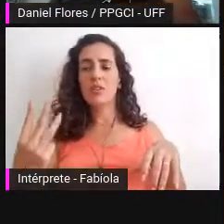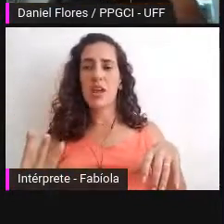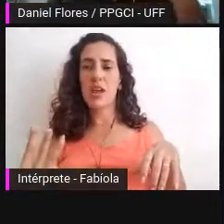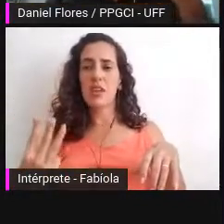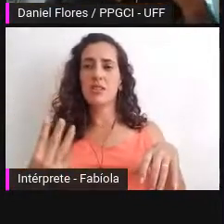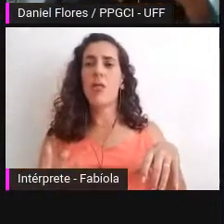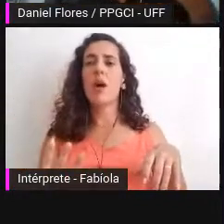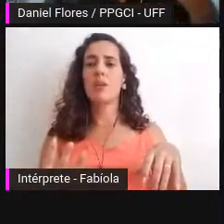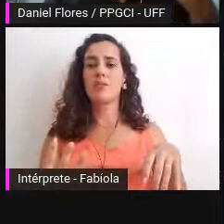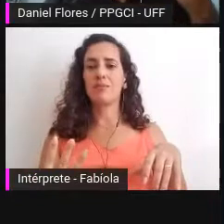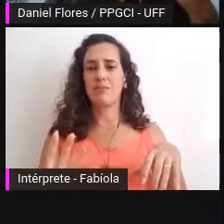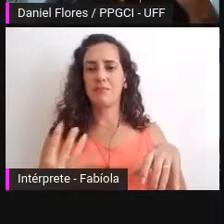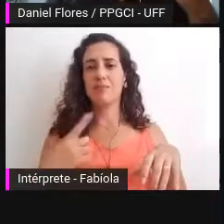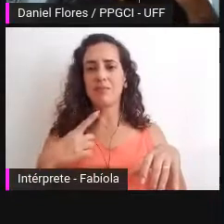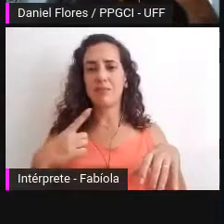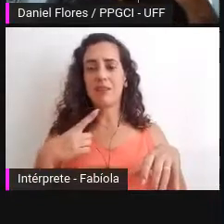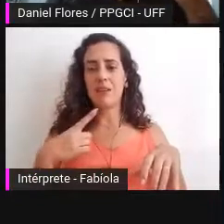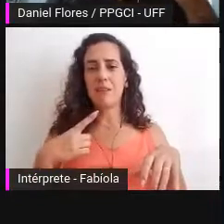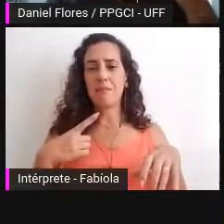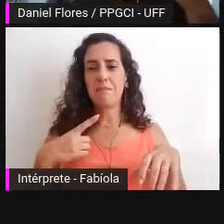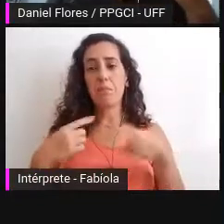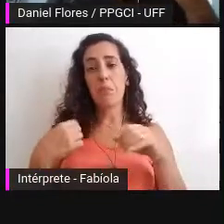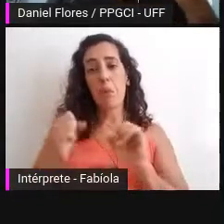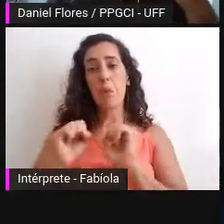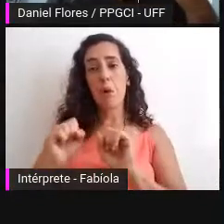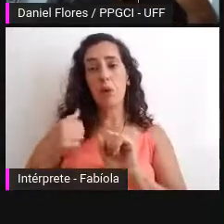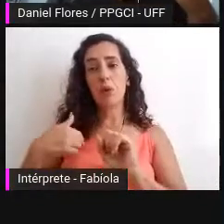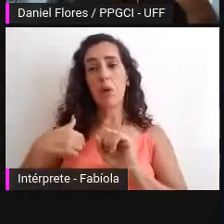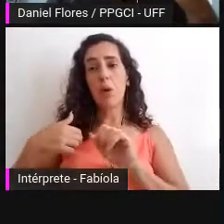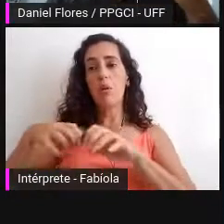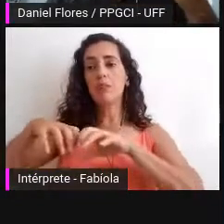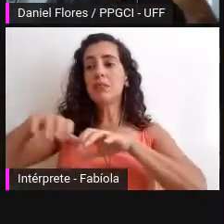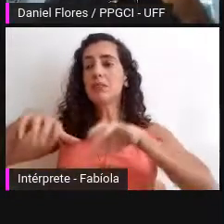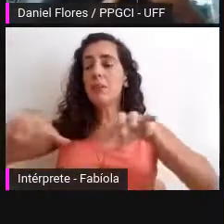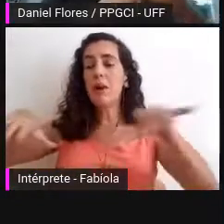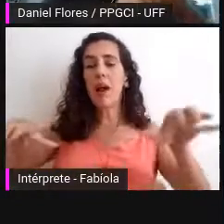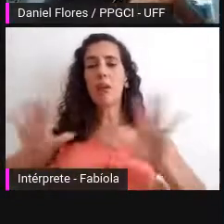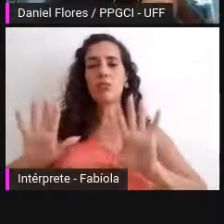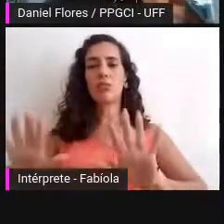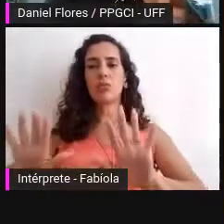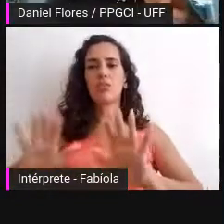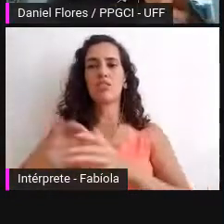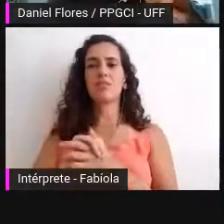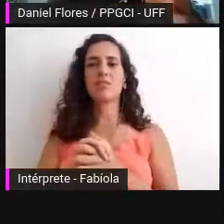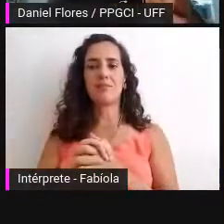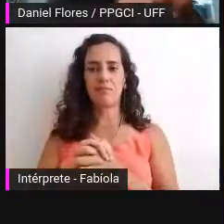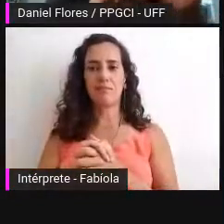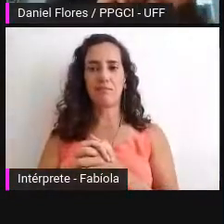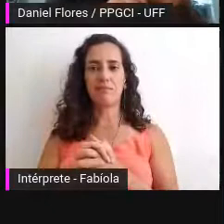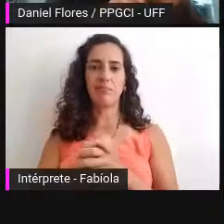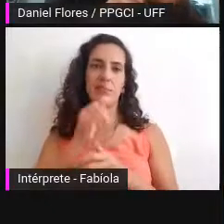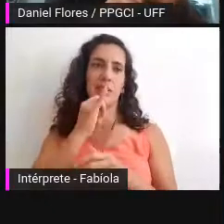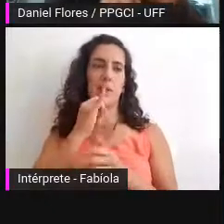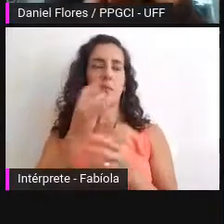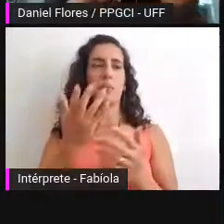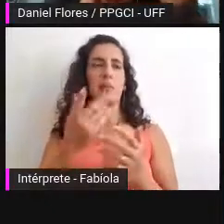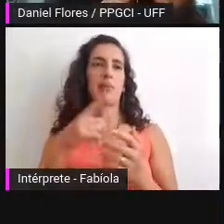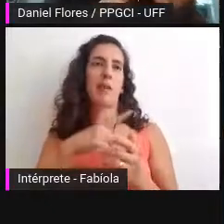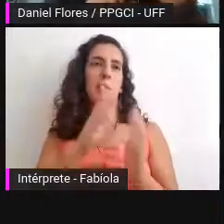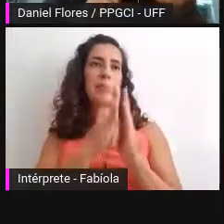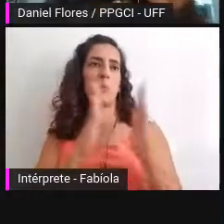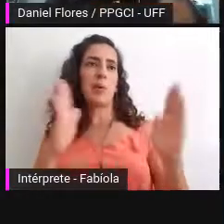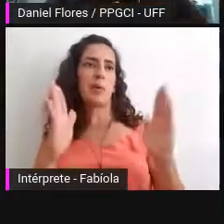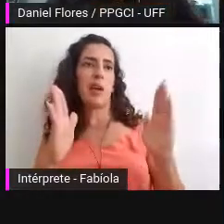eu posso manter a separação dos arquivos OAS da biblioteca setorial 1 da biblioteca setorial